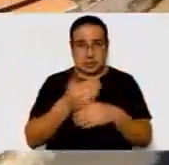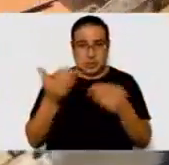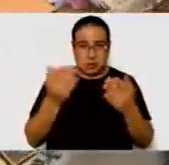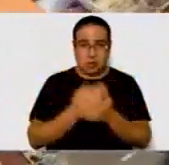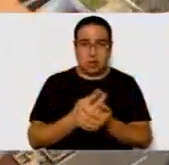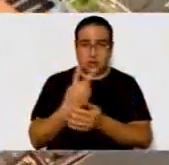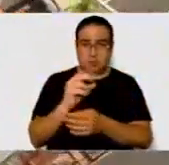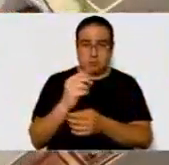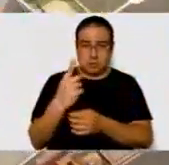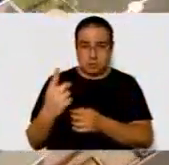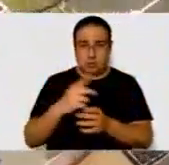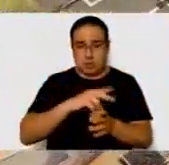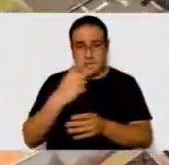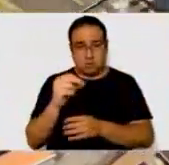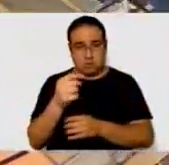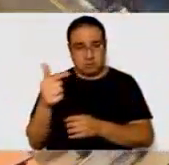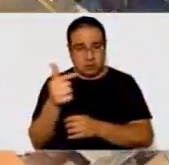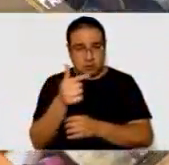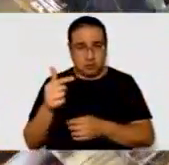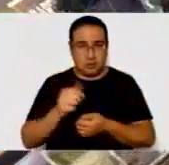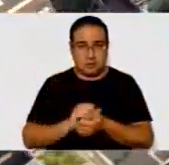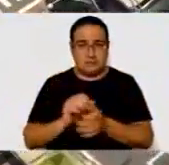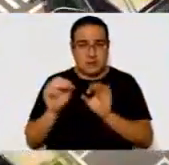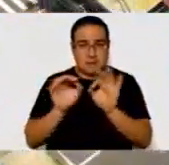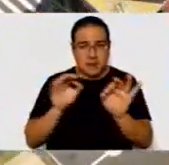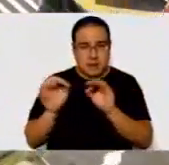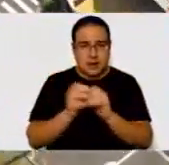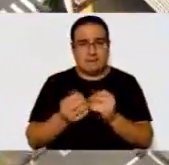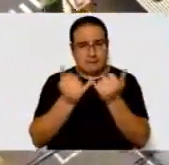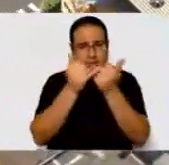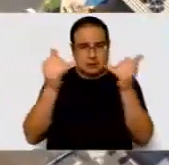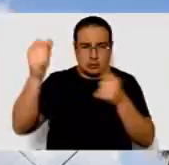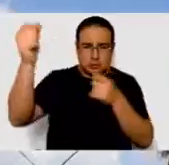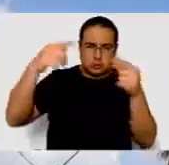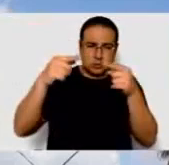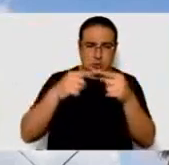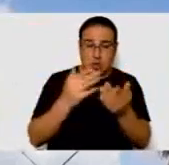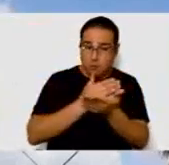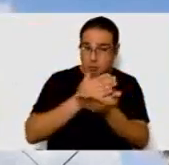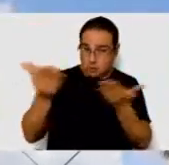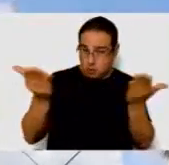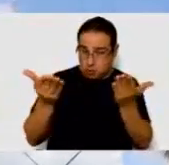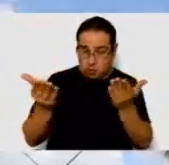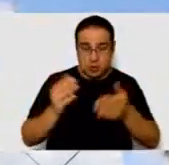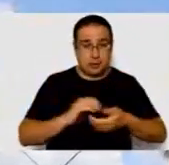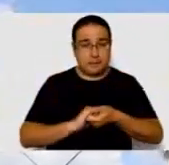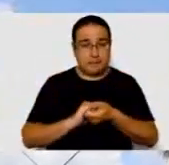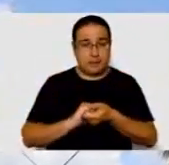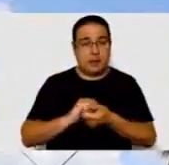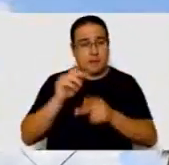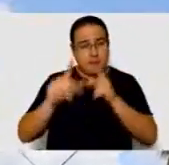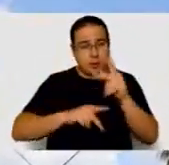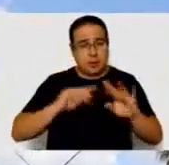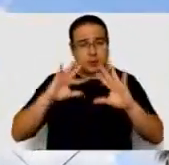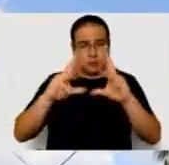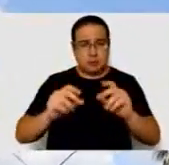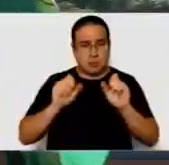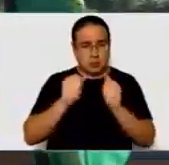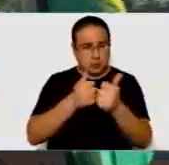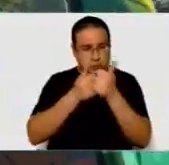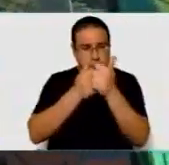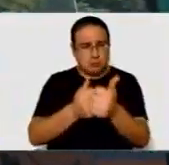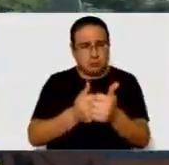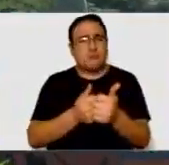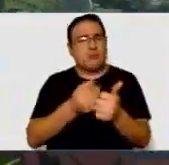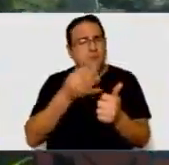o bienio de 2021 a 2022. A produção de energia solar já começou, e a população